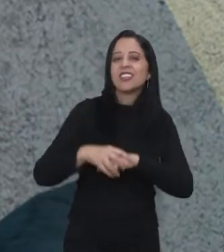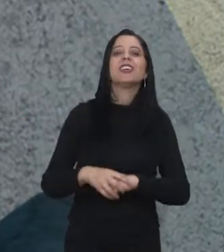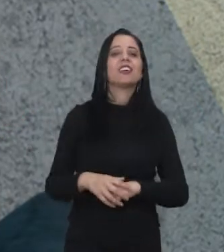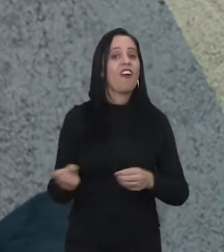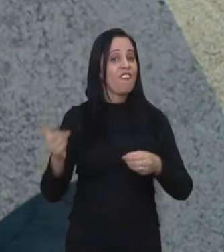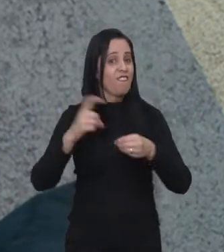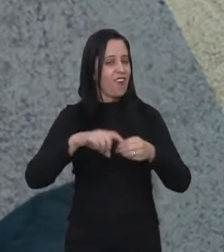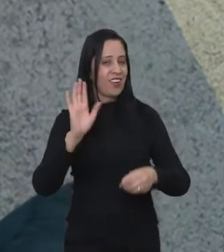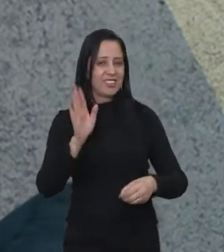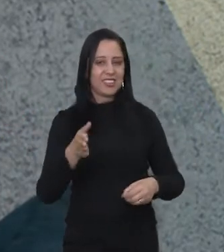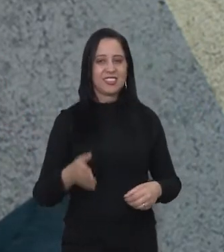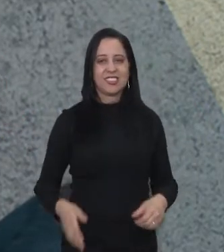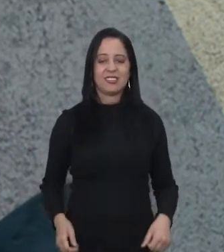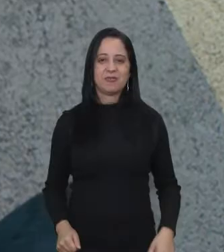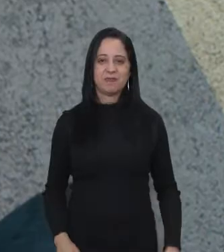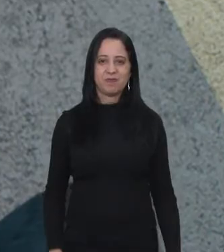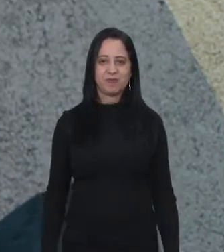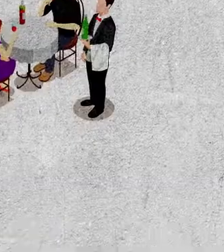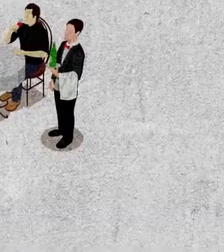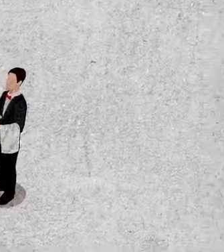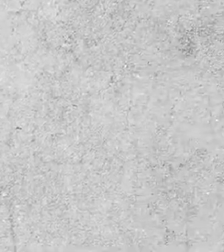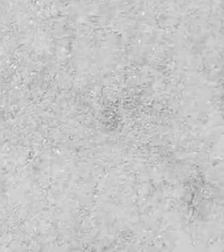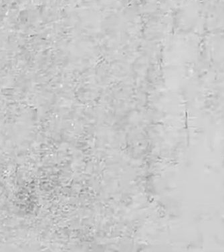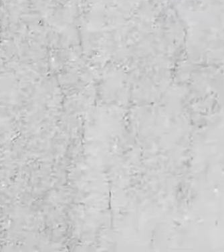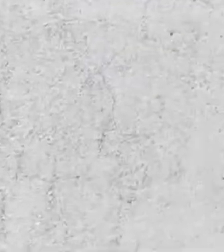conhecimento. A gente volta já!